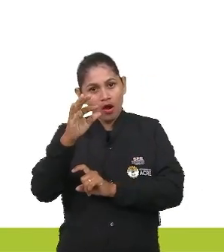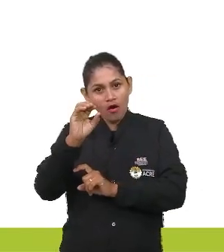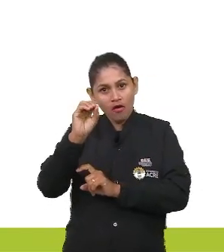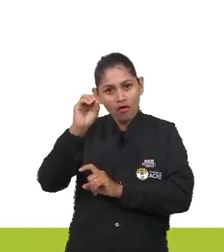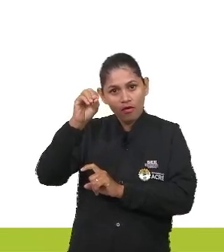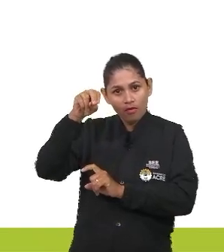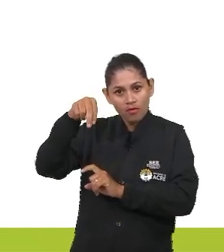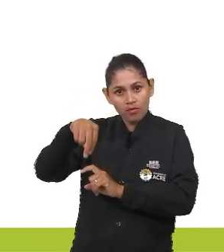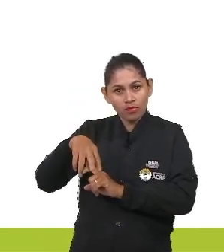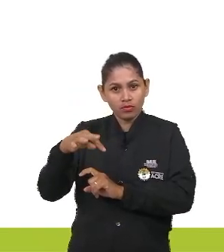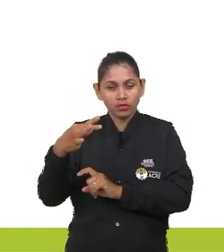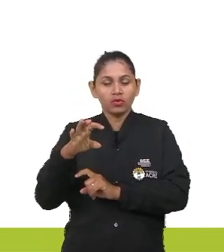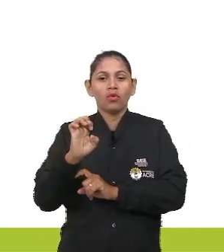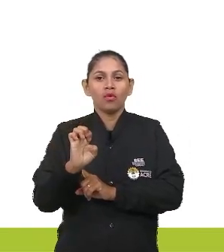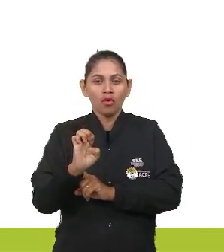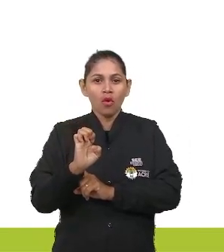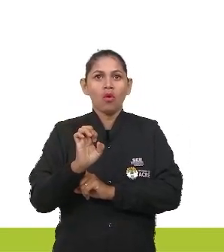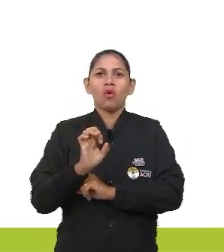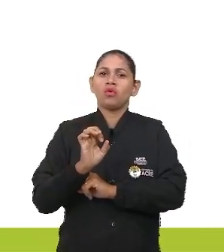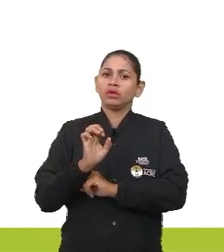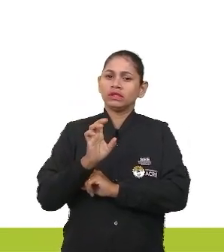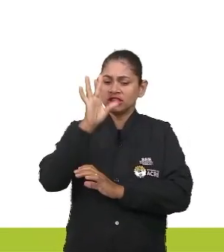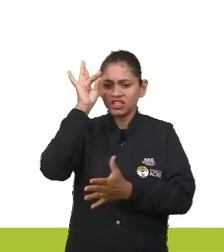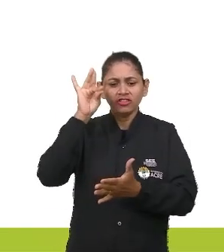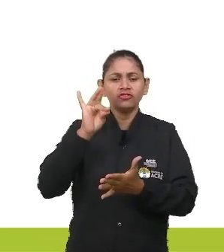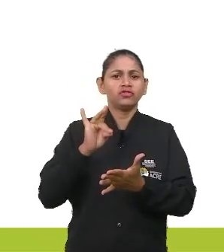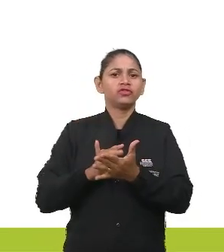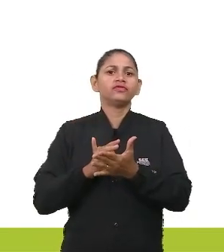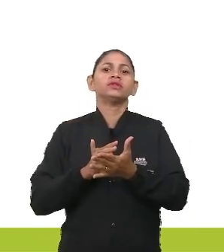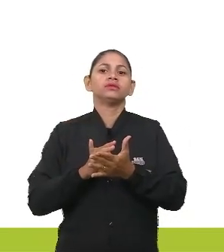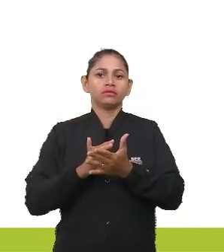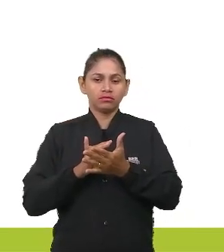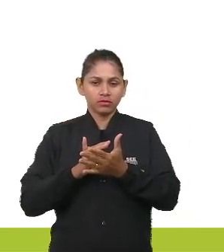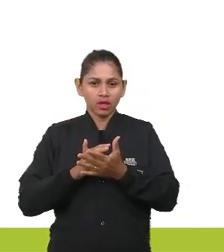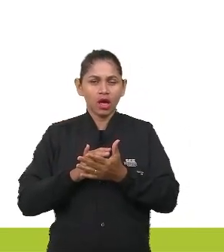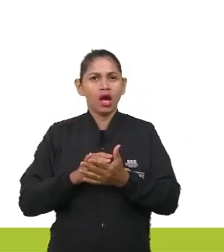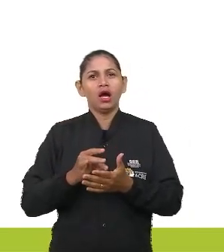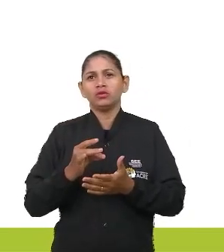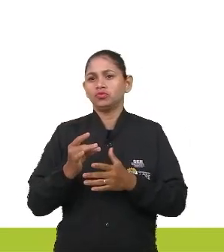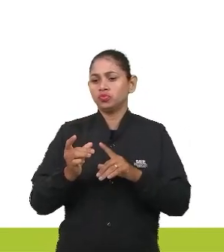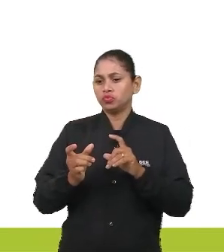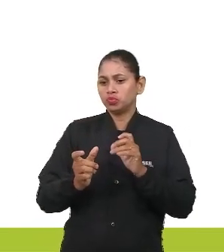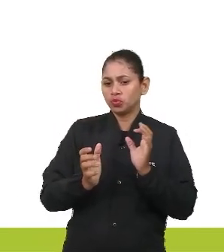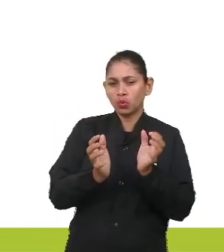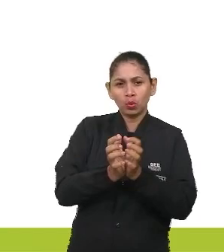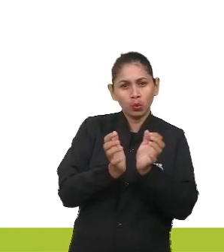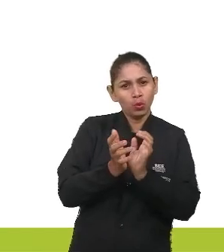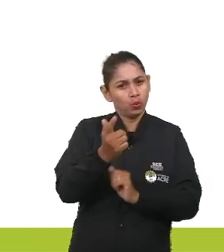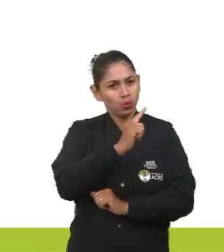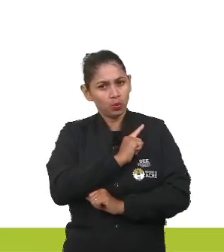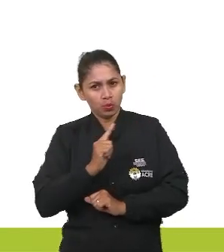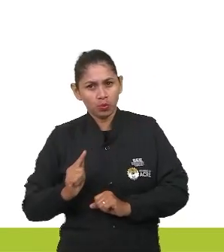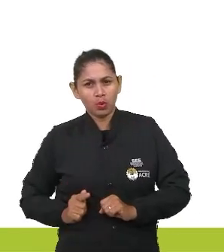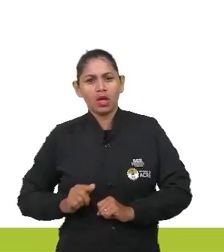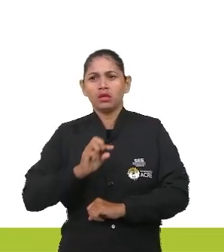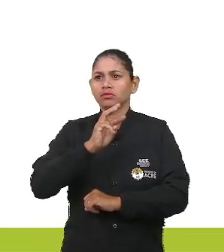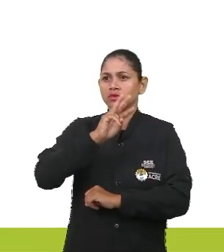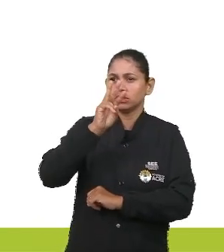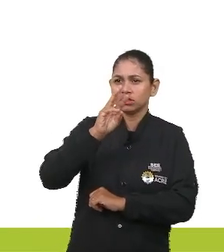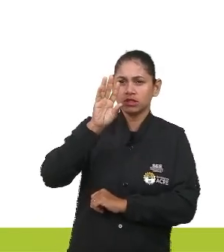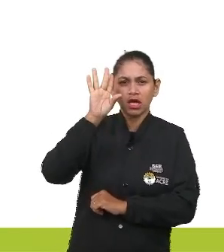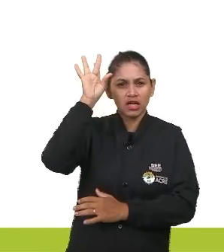órgão ambiental, se é uma ONG, se é um órgão do governo, se é um site oficial do